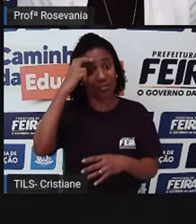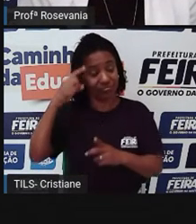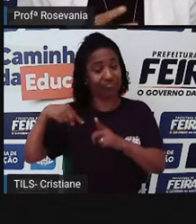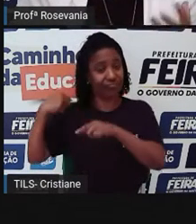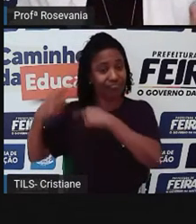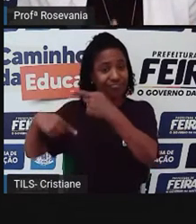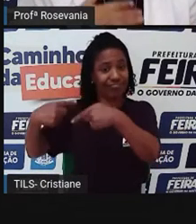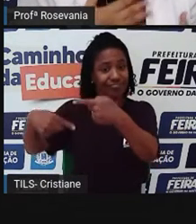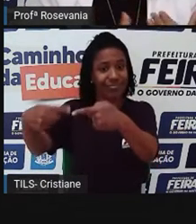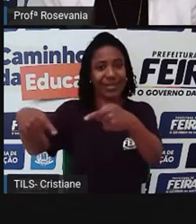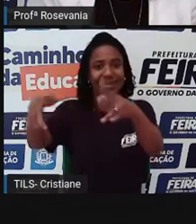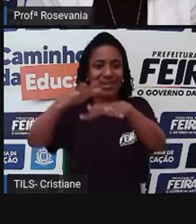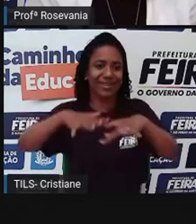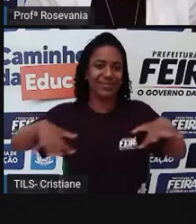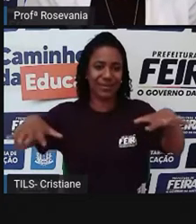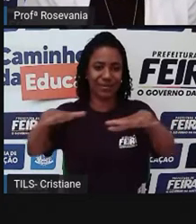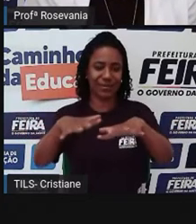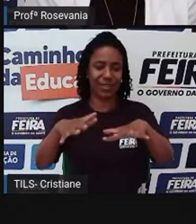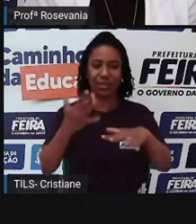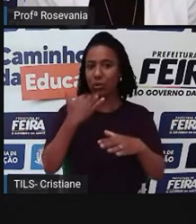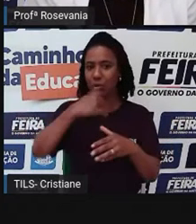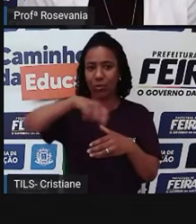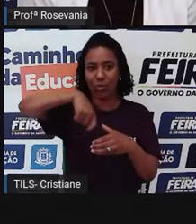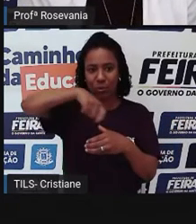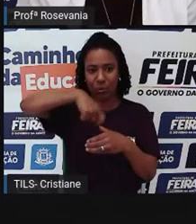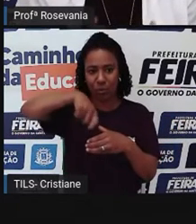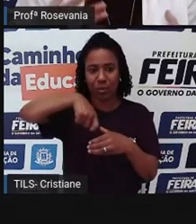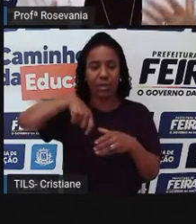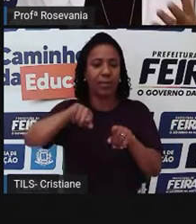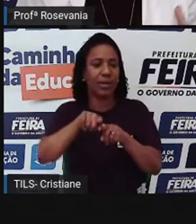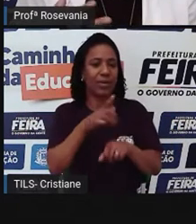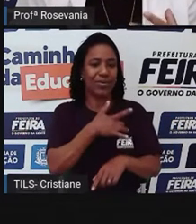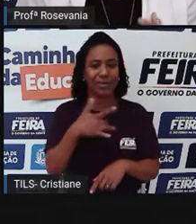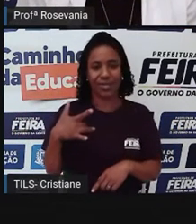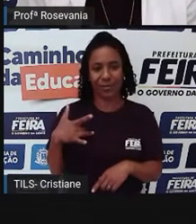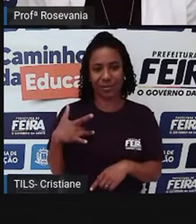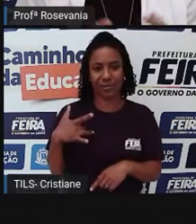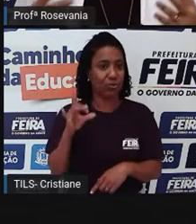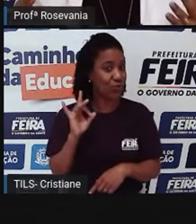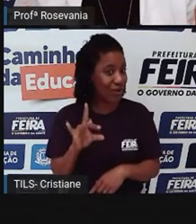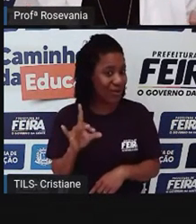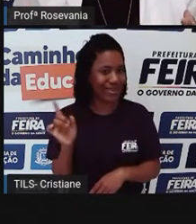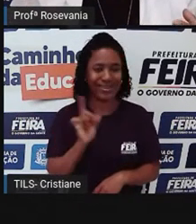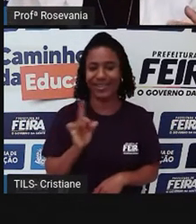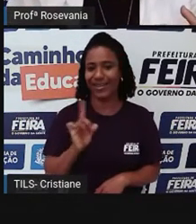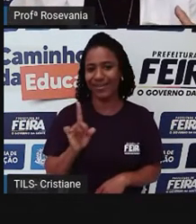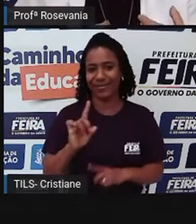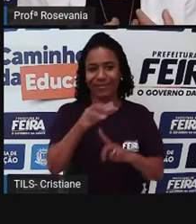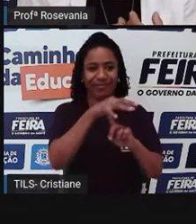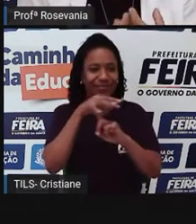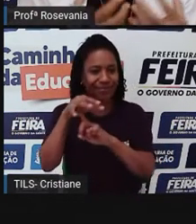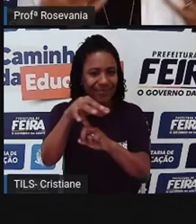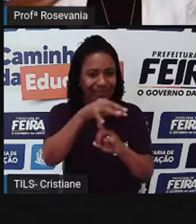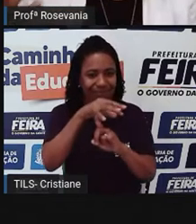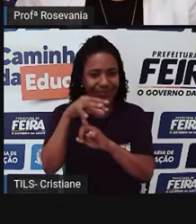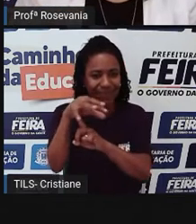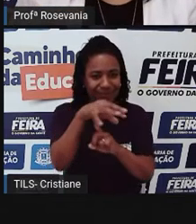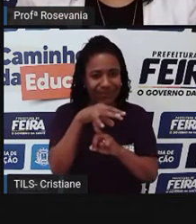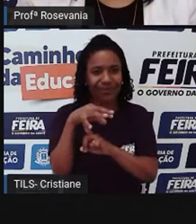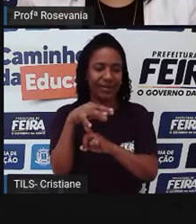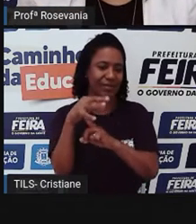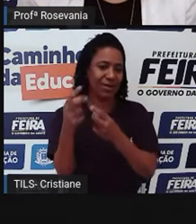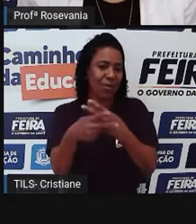culinária, para a parte da saúde, mas também nessas feiras tem os